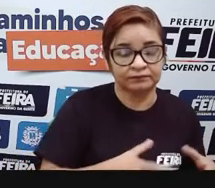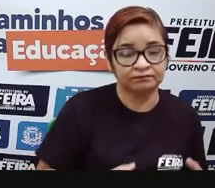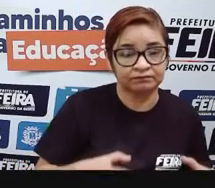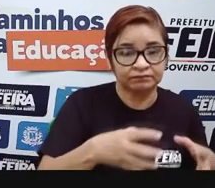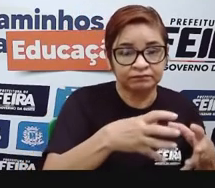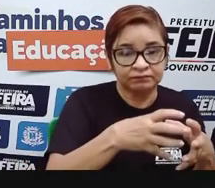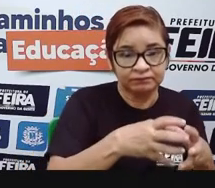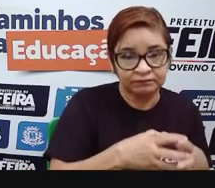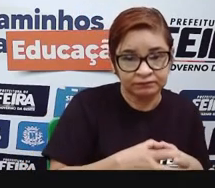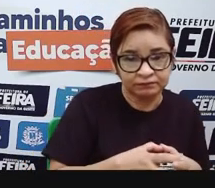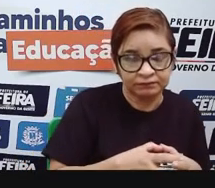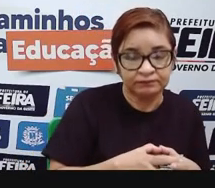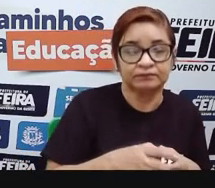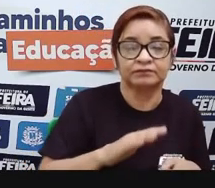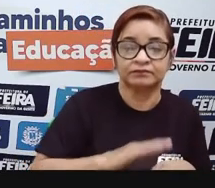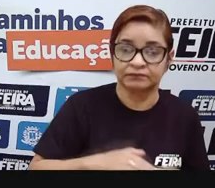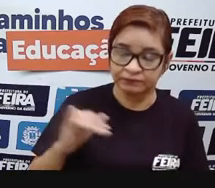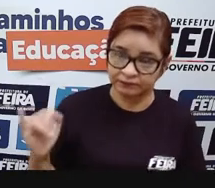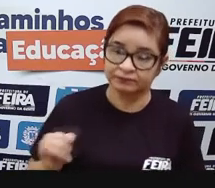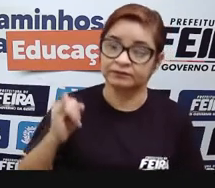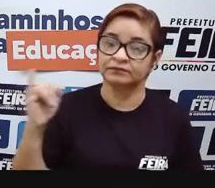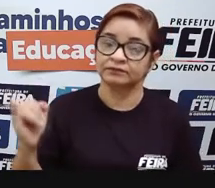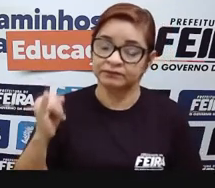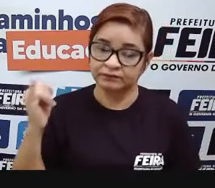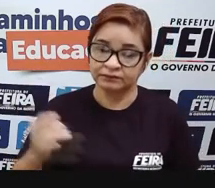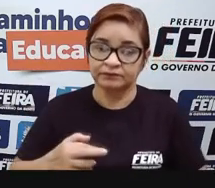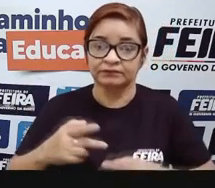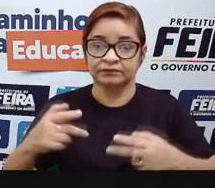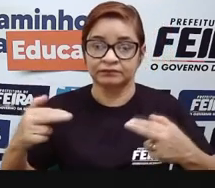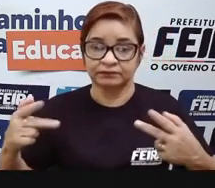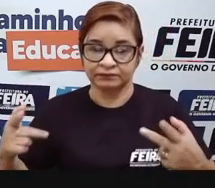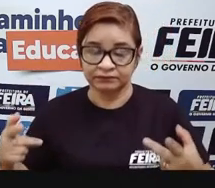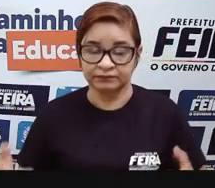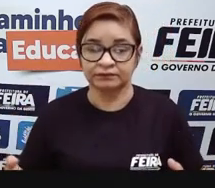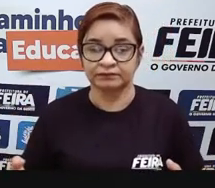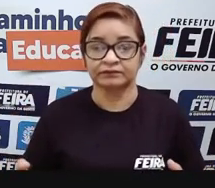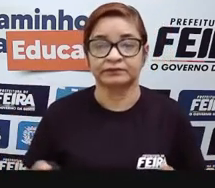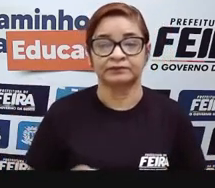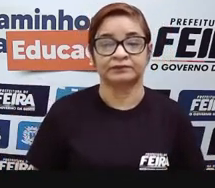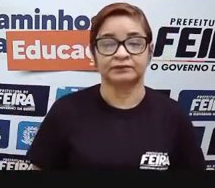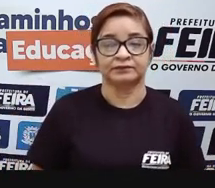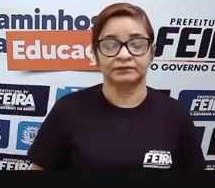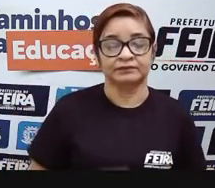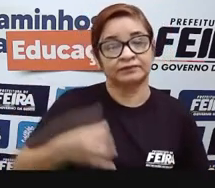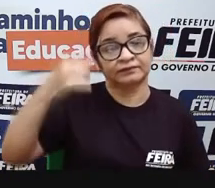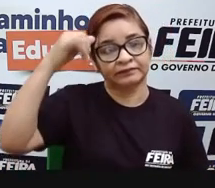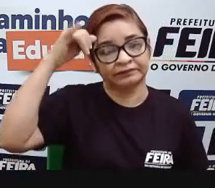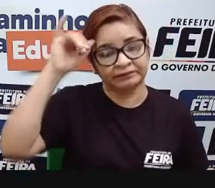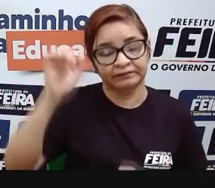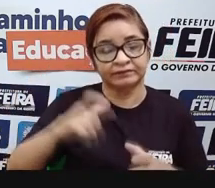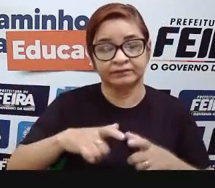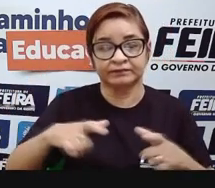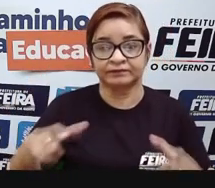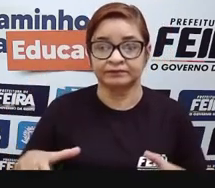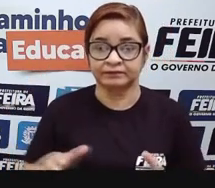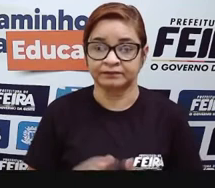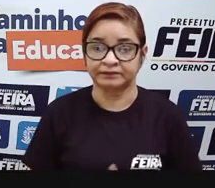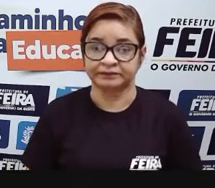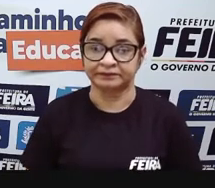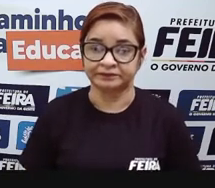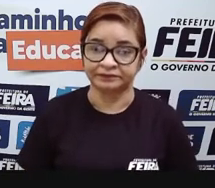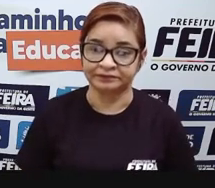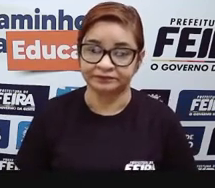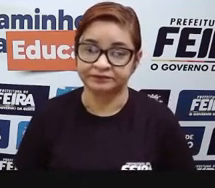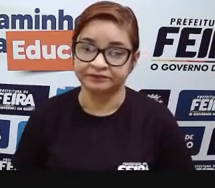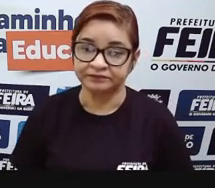quantidade significativa de alimentos, de produtos. A cidade possui ainda um grande rebanho bovino. A Praça de Feira de Santana,